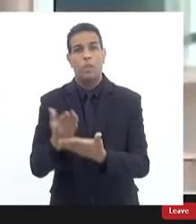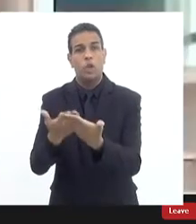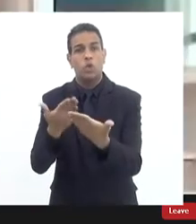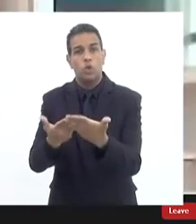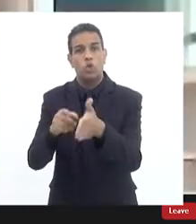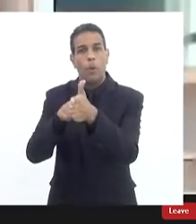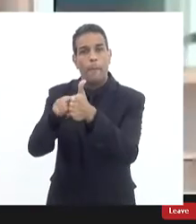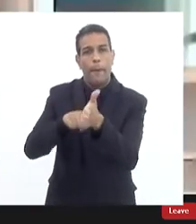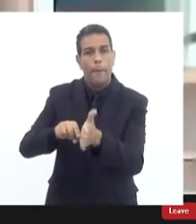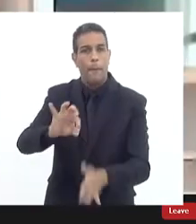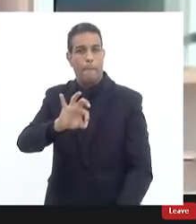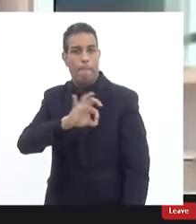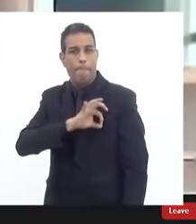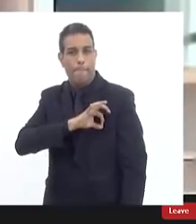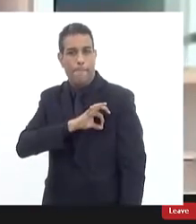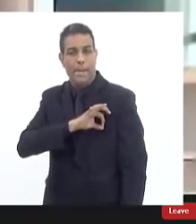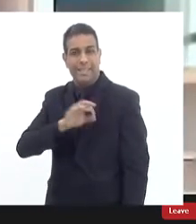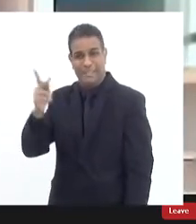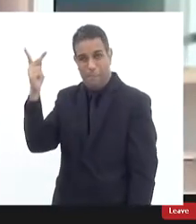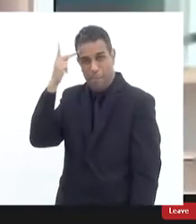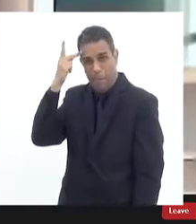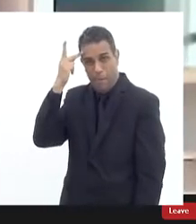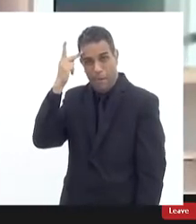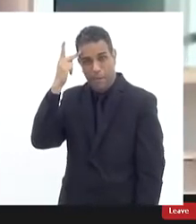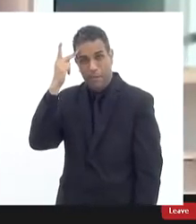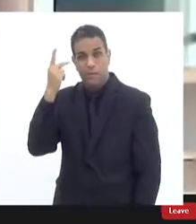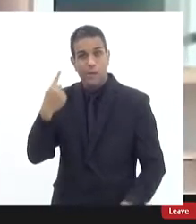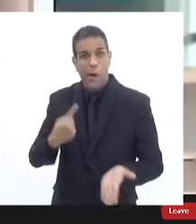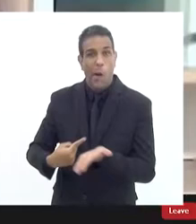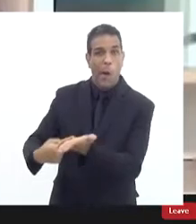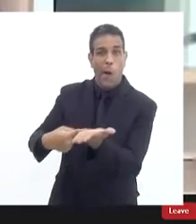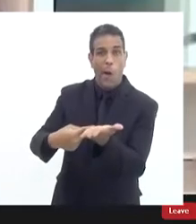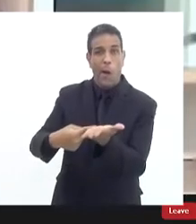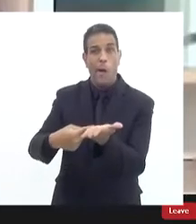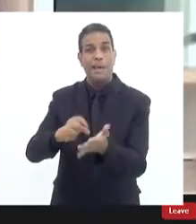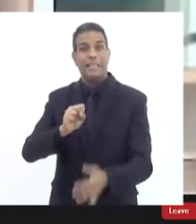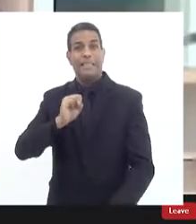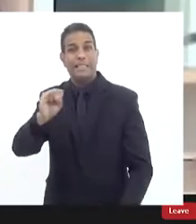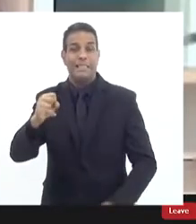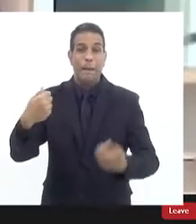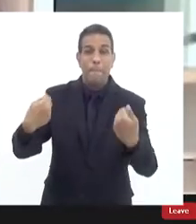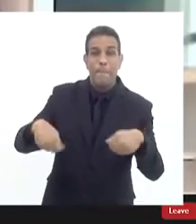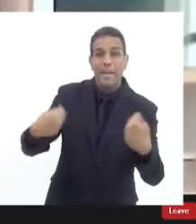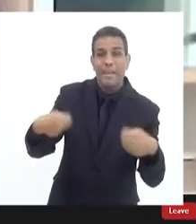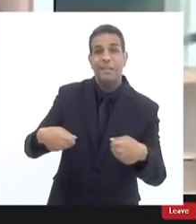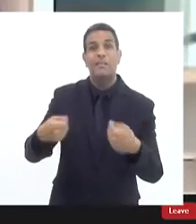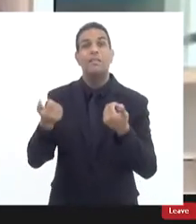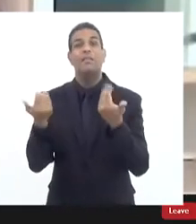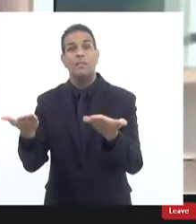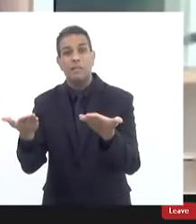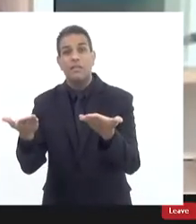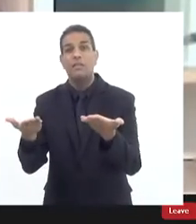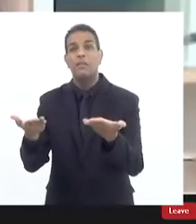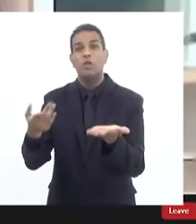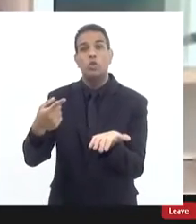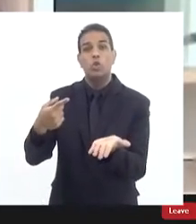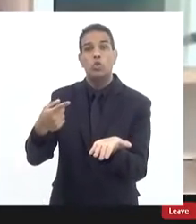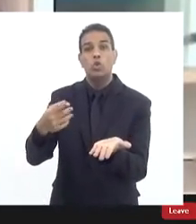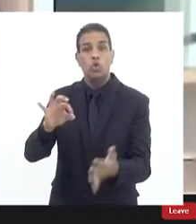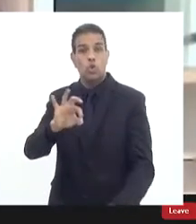Técnico-Científica do Estado de São Paulo para se houvesse necessidade que eles pudessem fazer